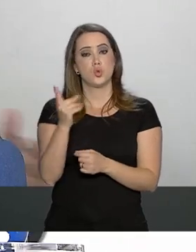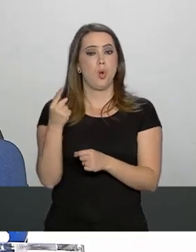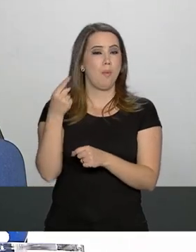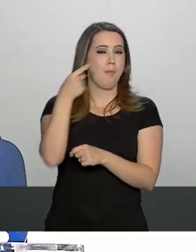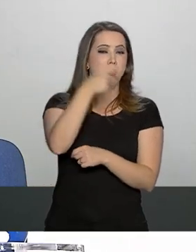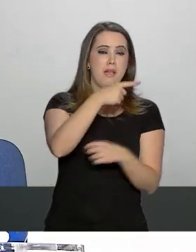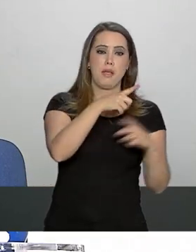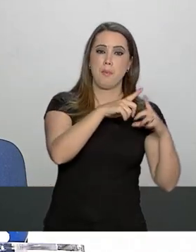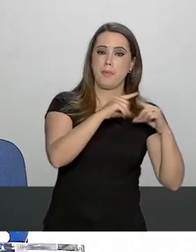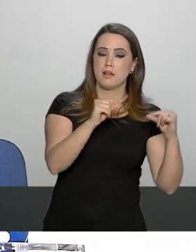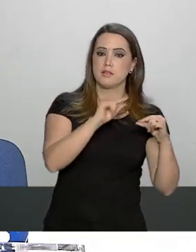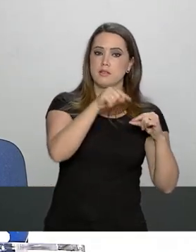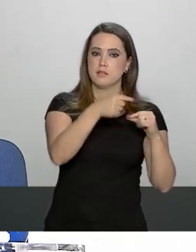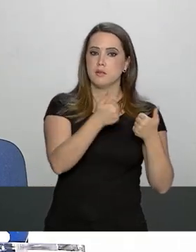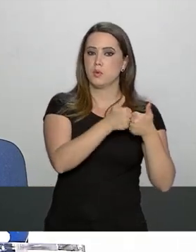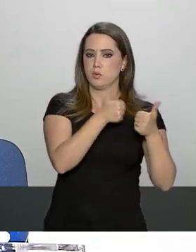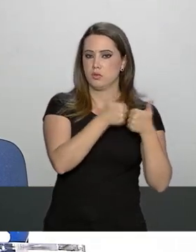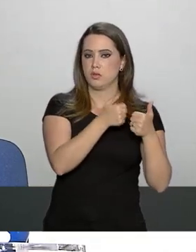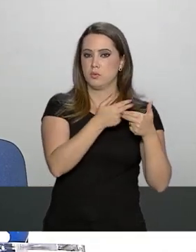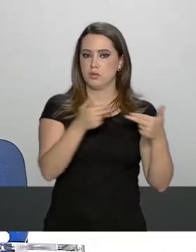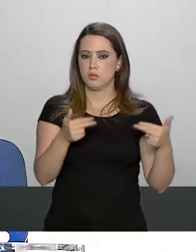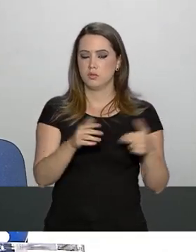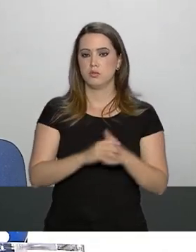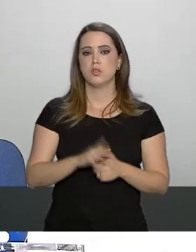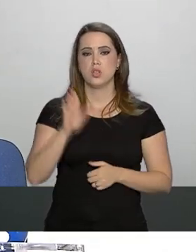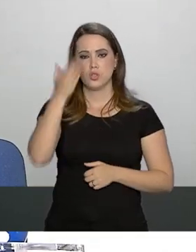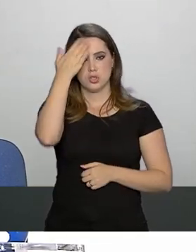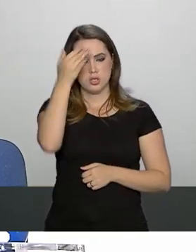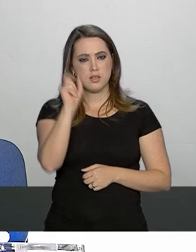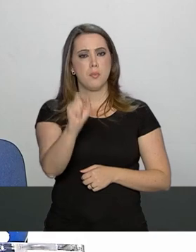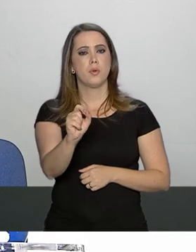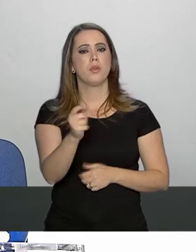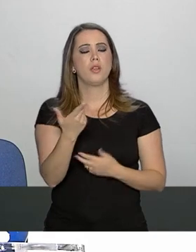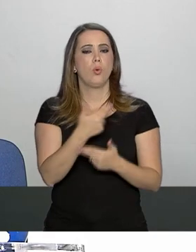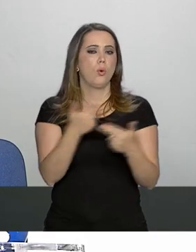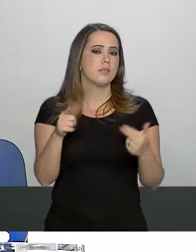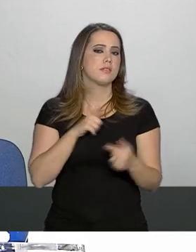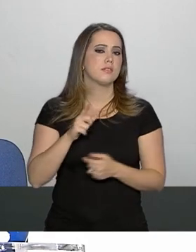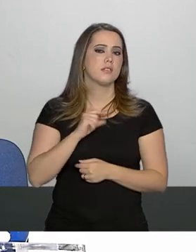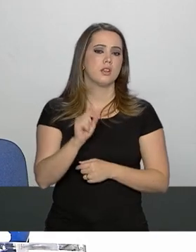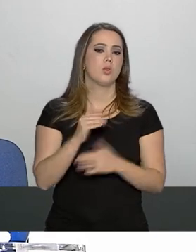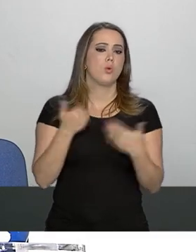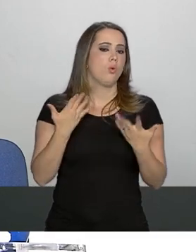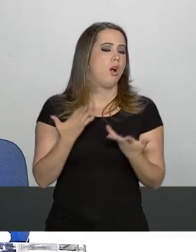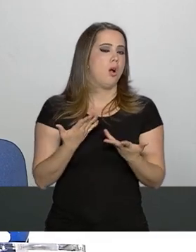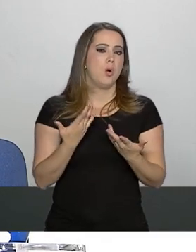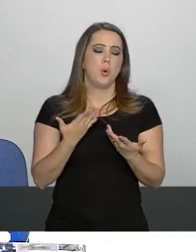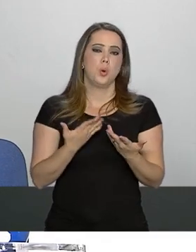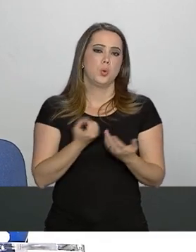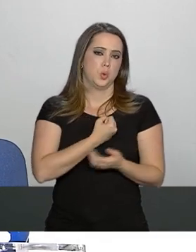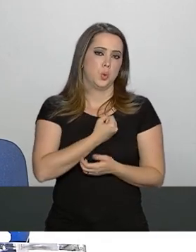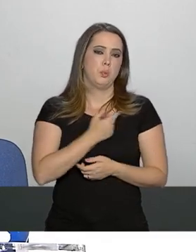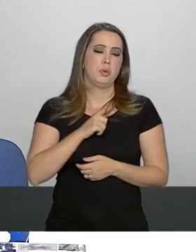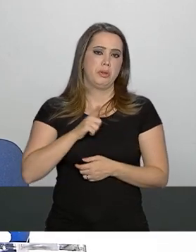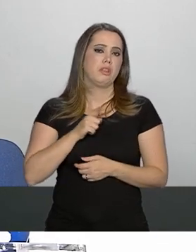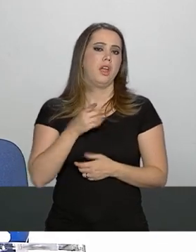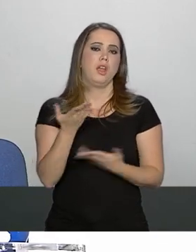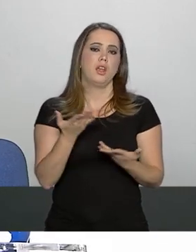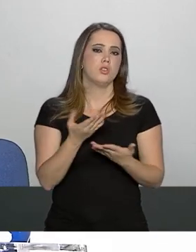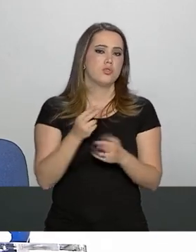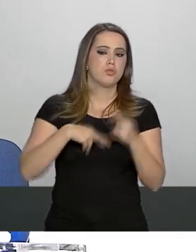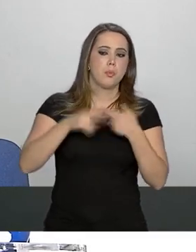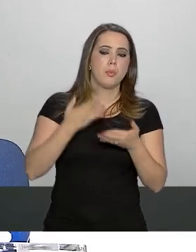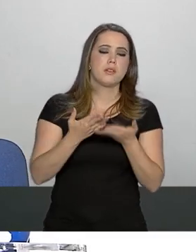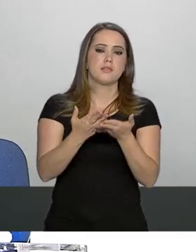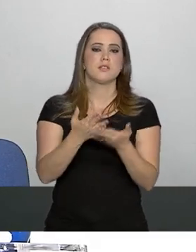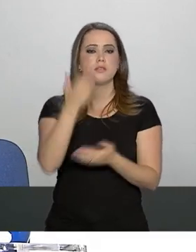transbordo desse material para lá. Já tem um levantamento de que, de quantos são, qual o volume que ocupa? Eu podemos conseguir esse dado para